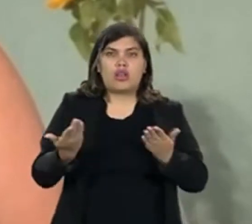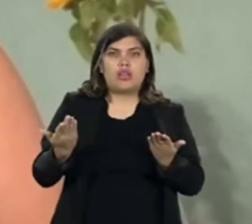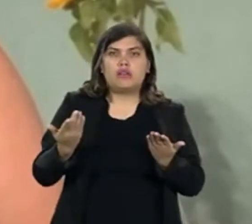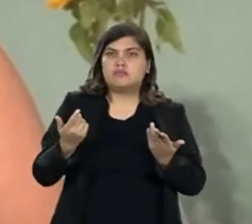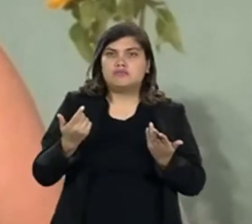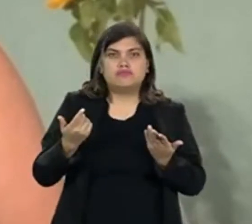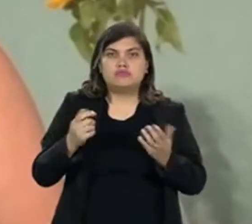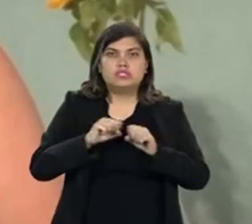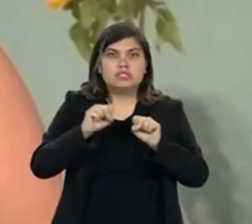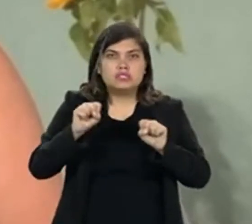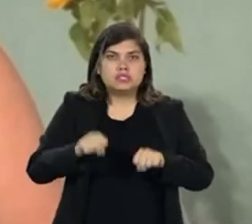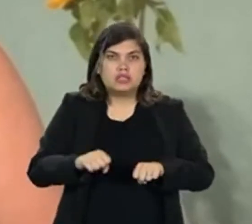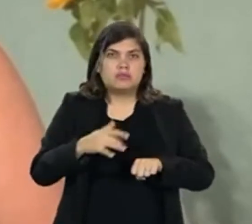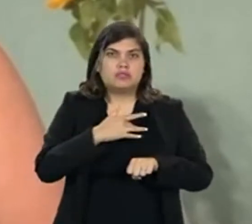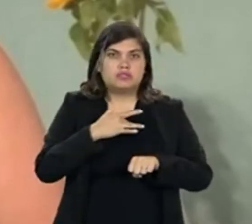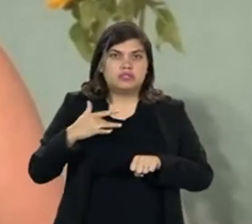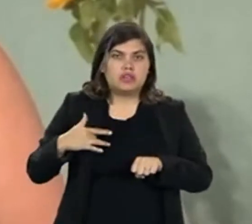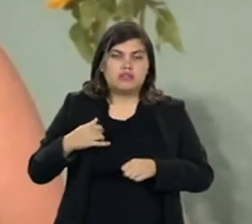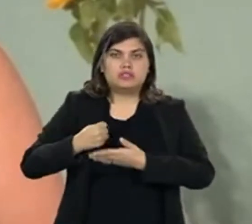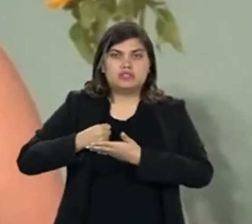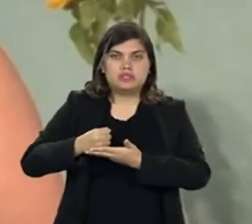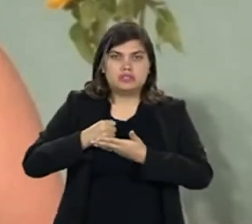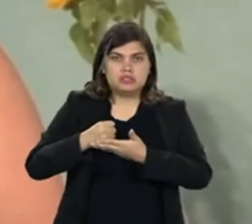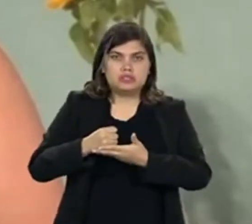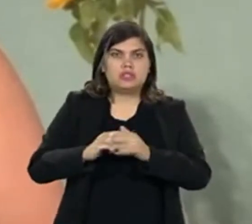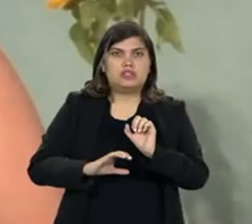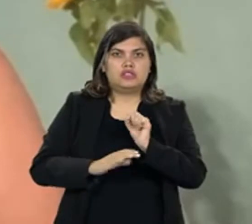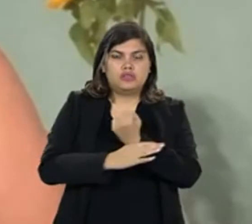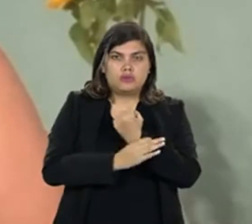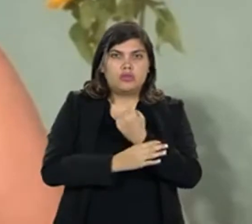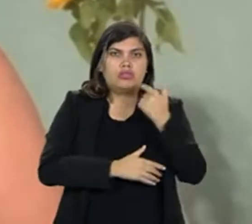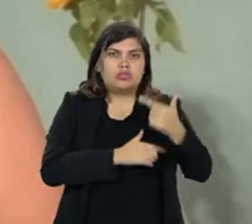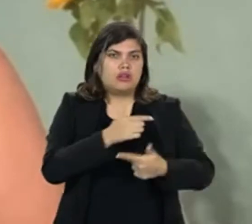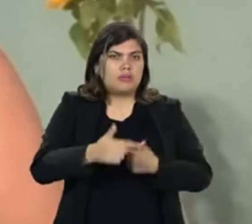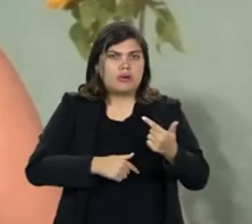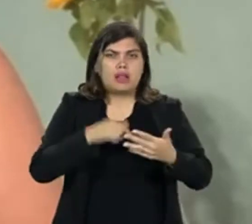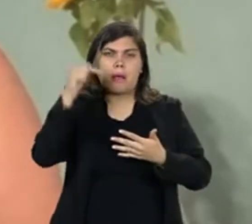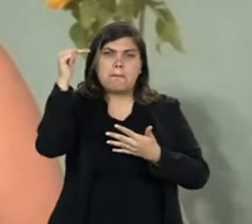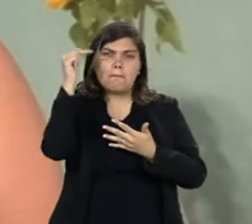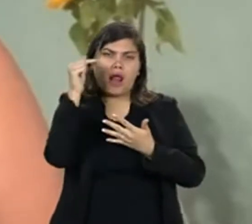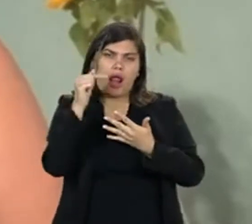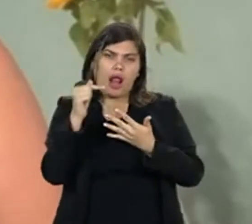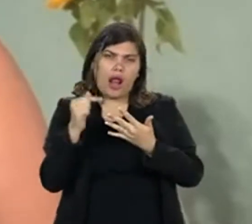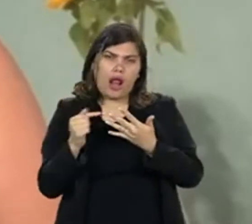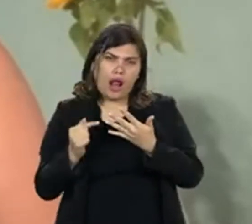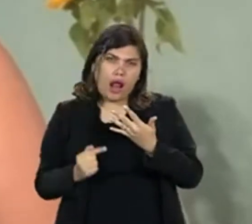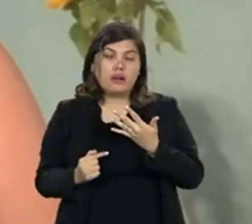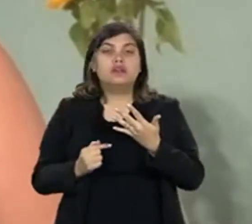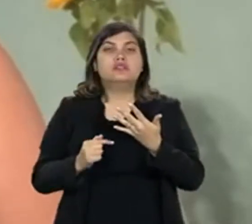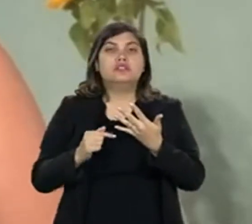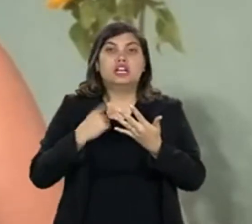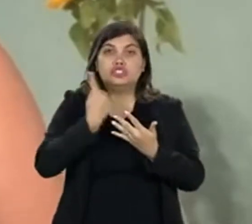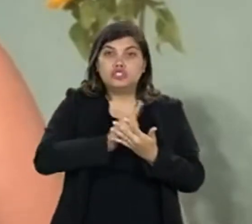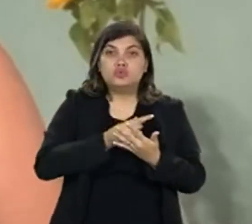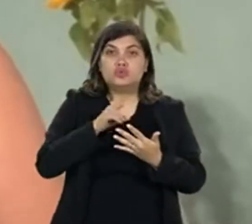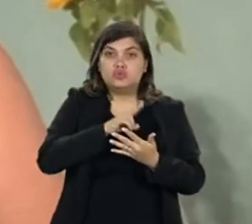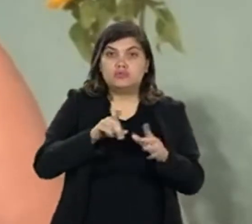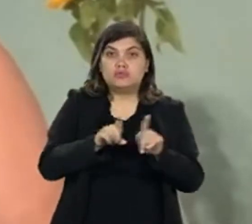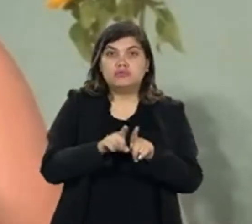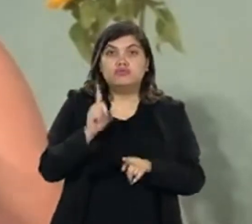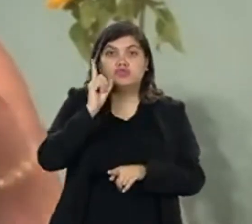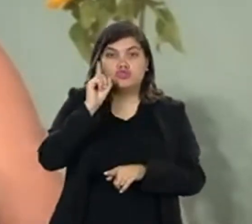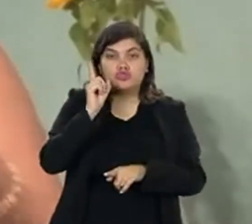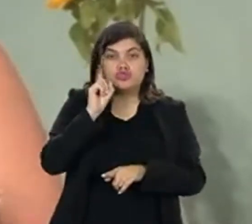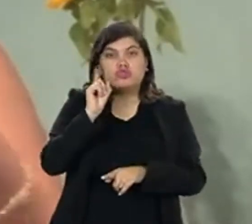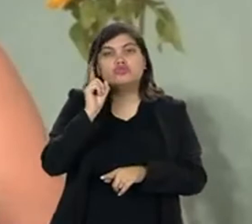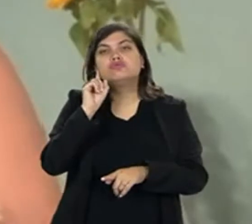escola que a gente estuda, o sistema de saúde, de assistência, de segurança, o trabalho. Então tudo isso que